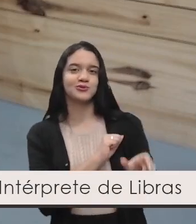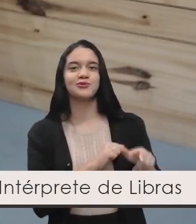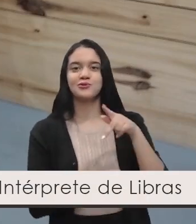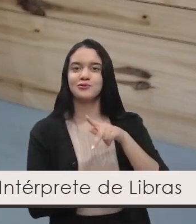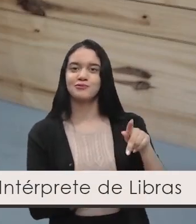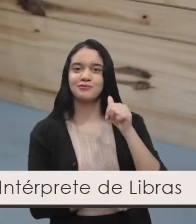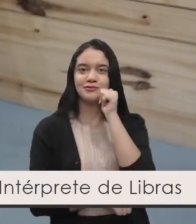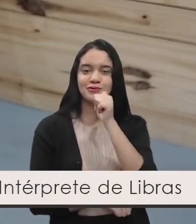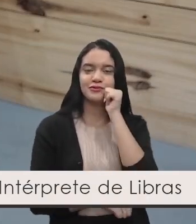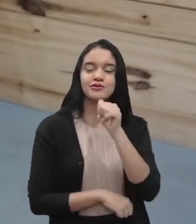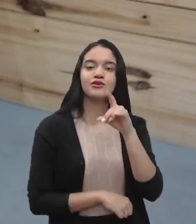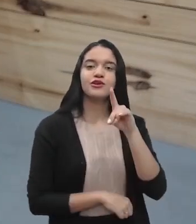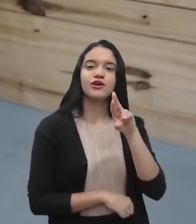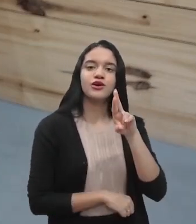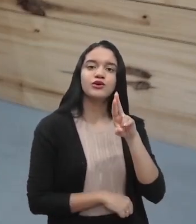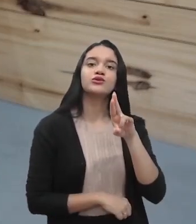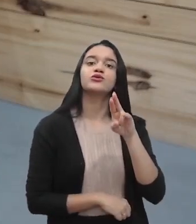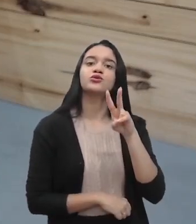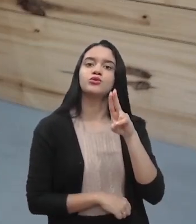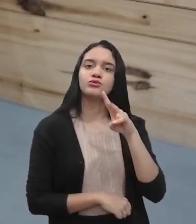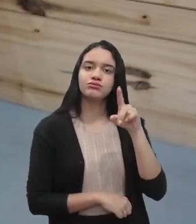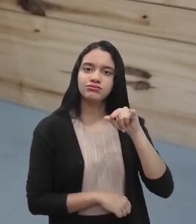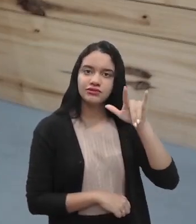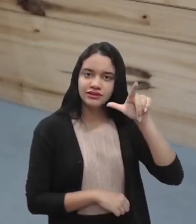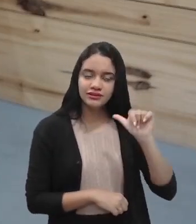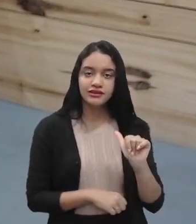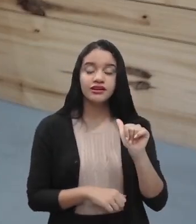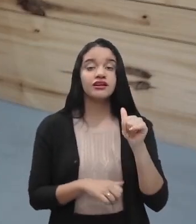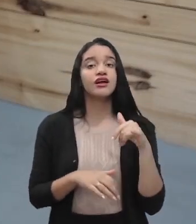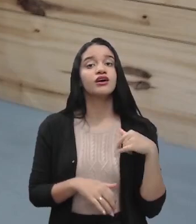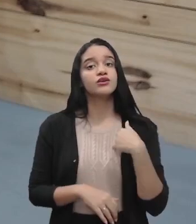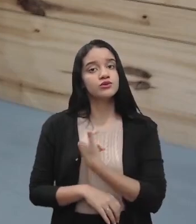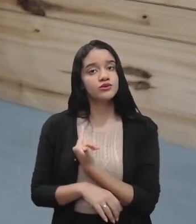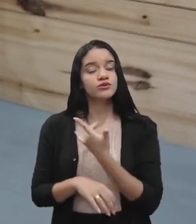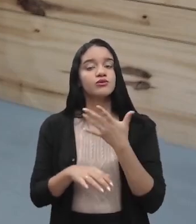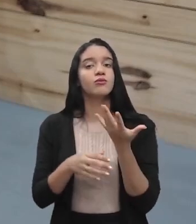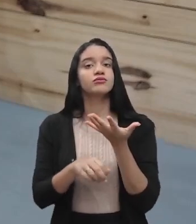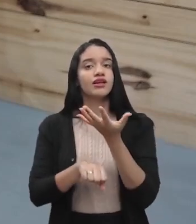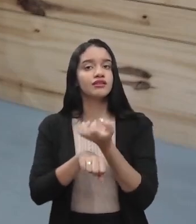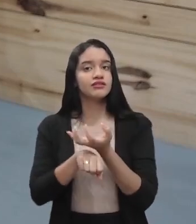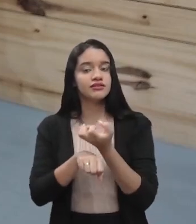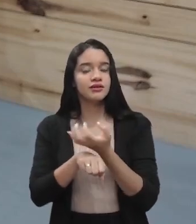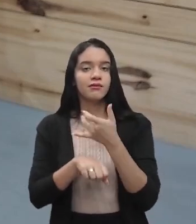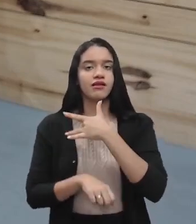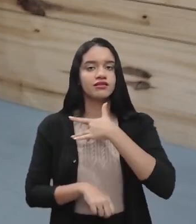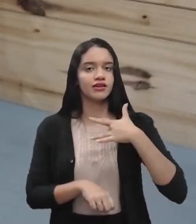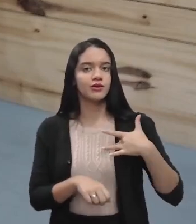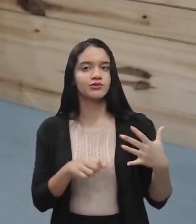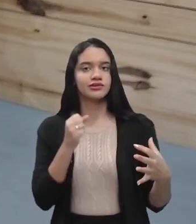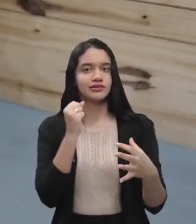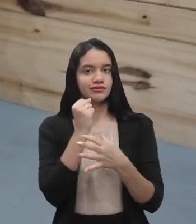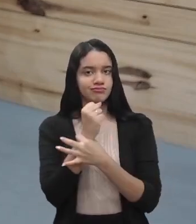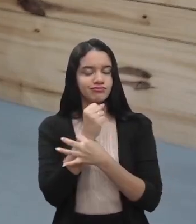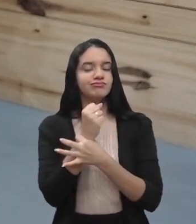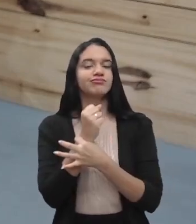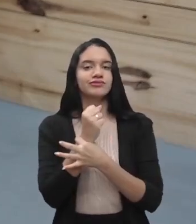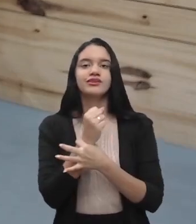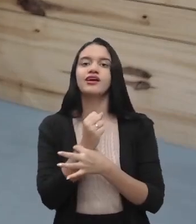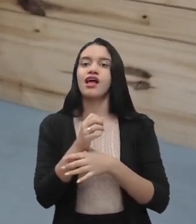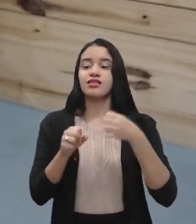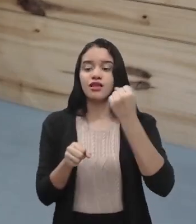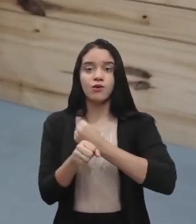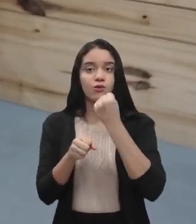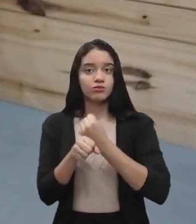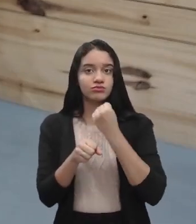professora Drusila Cunha, somos as professoras formadoras da disciplina de saúde e segurança na construção